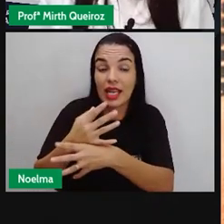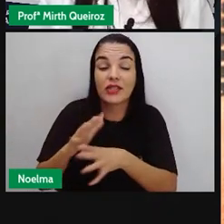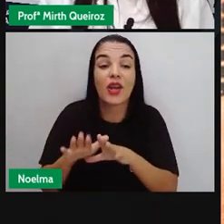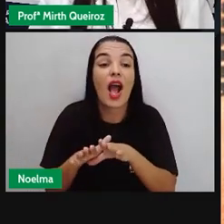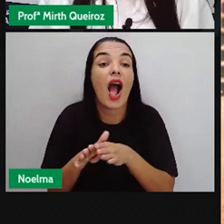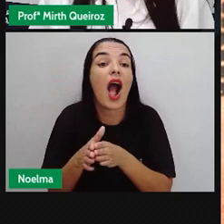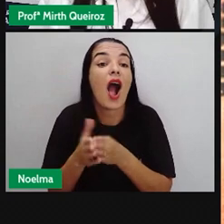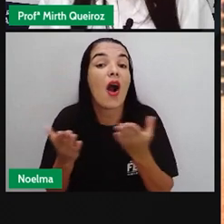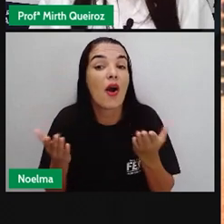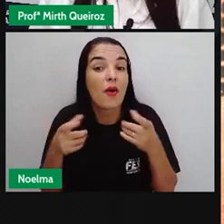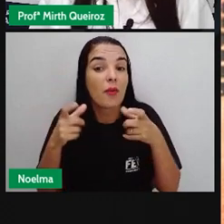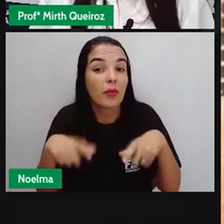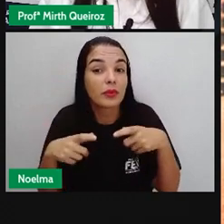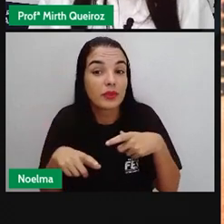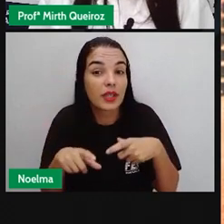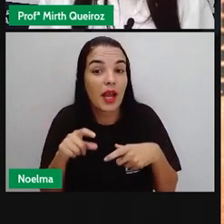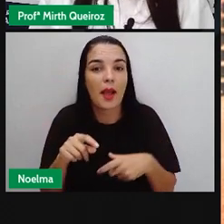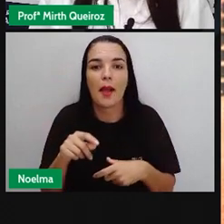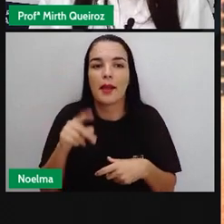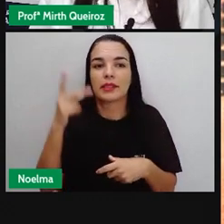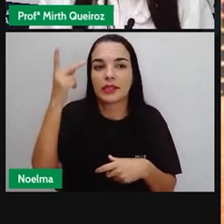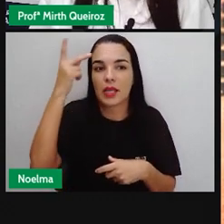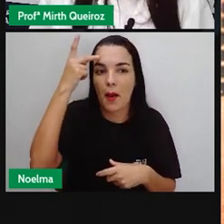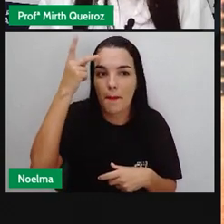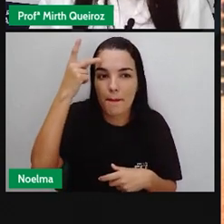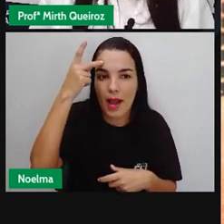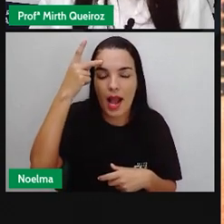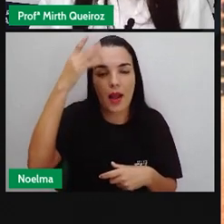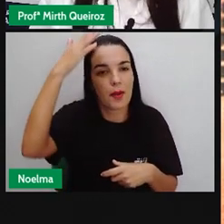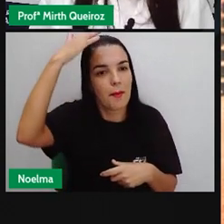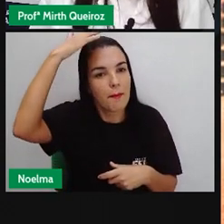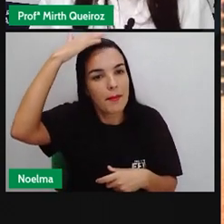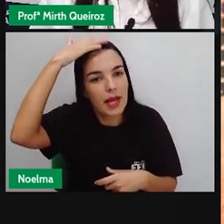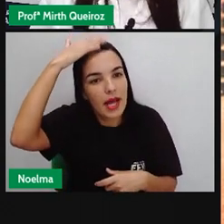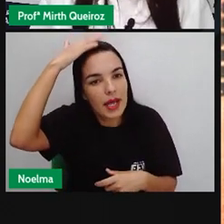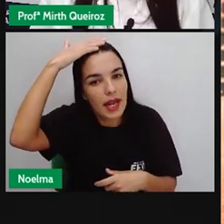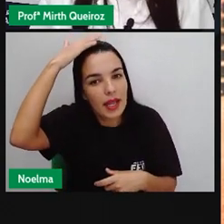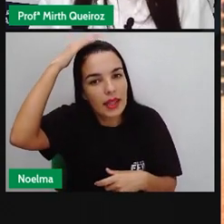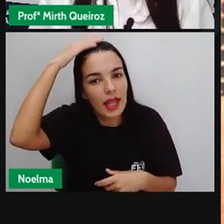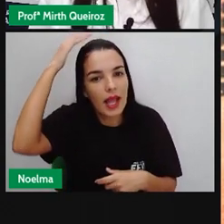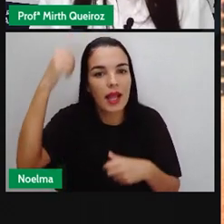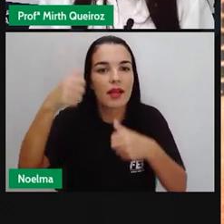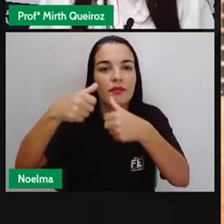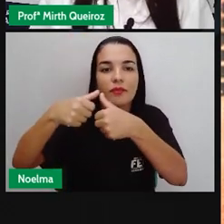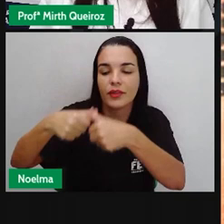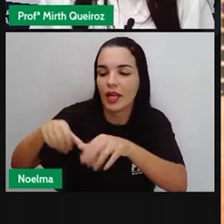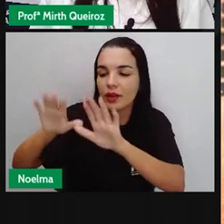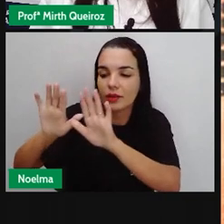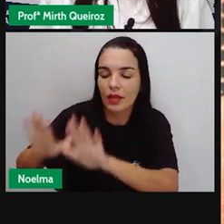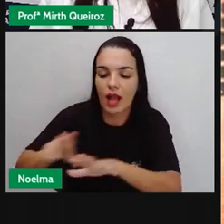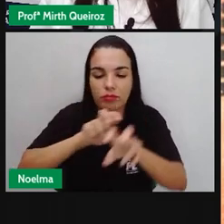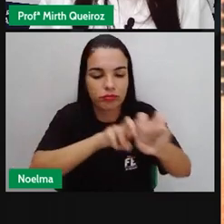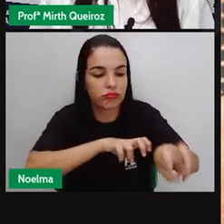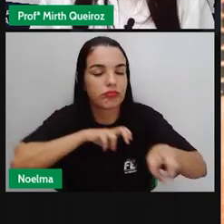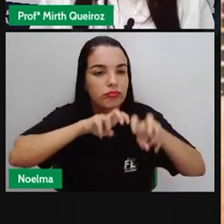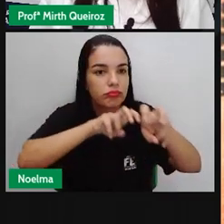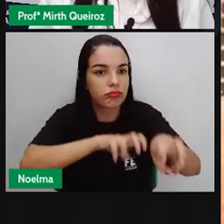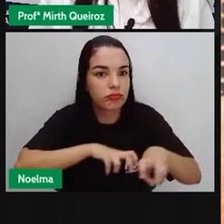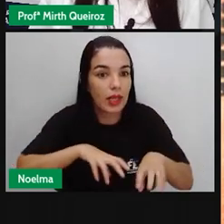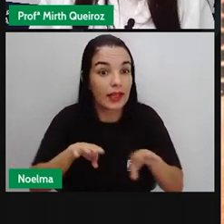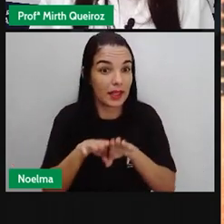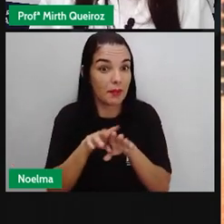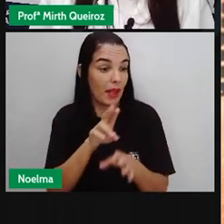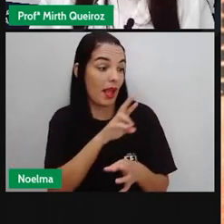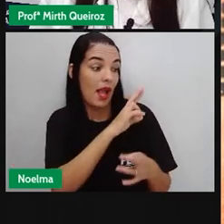Pará, Mato Grosso do Sul, onde desenvolviam atividades agropecuárias. Foram responsáveis pela implantação